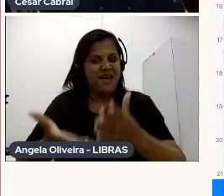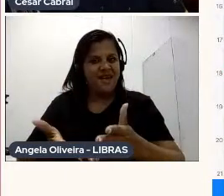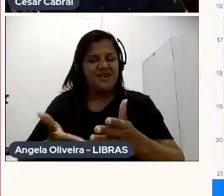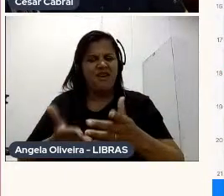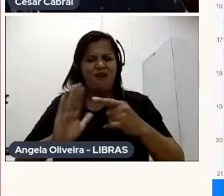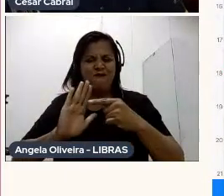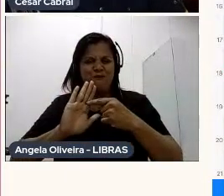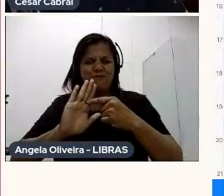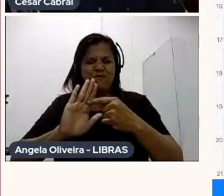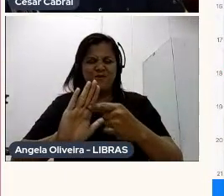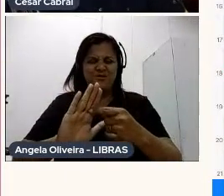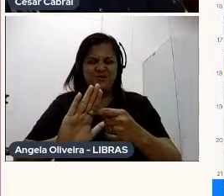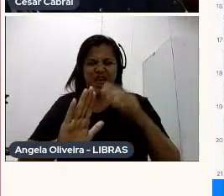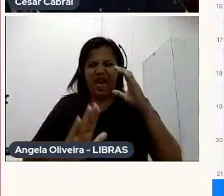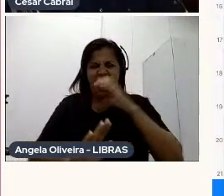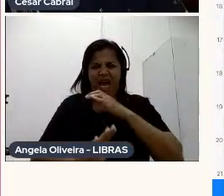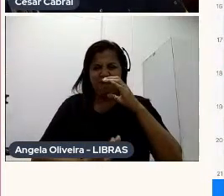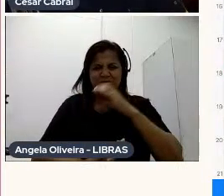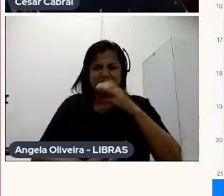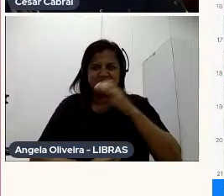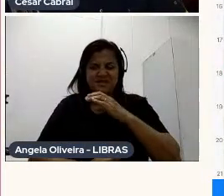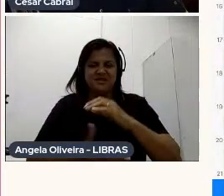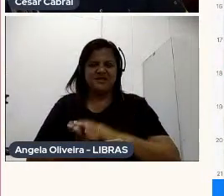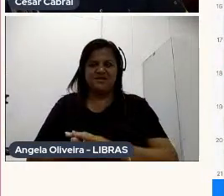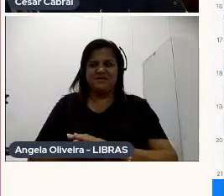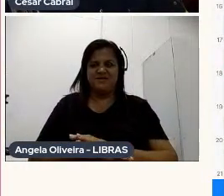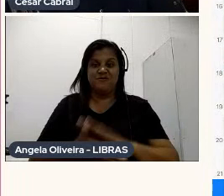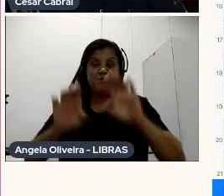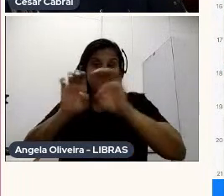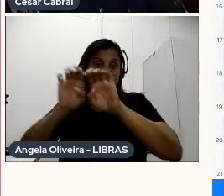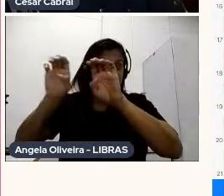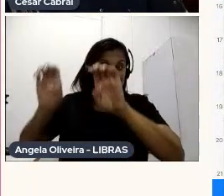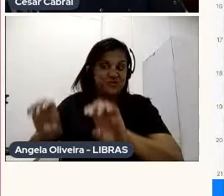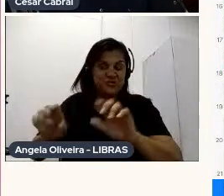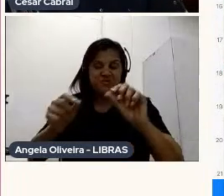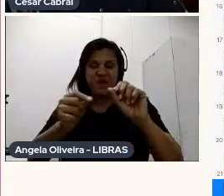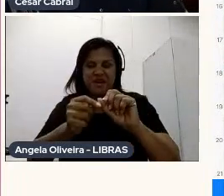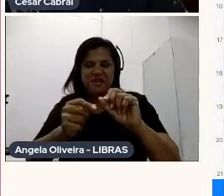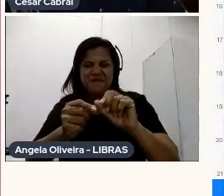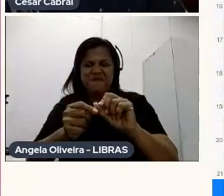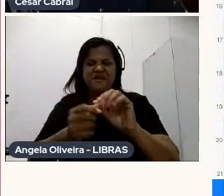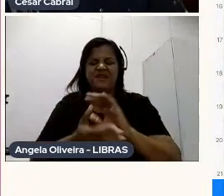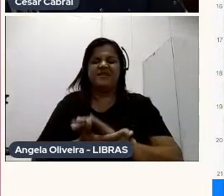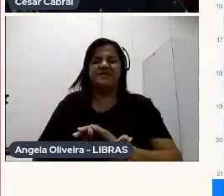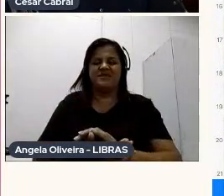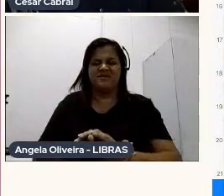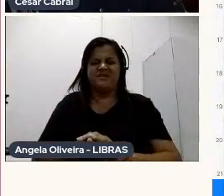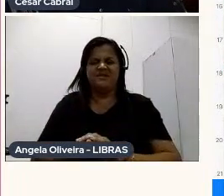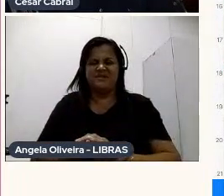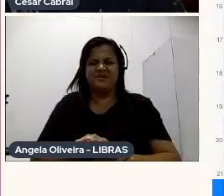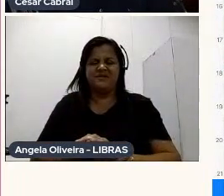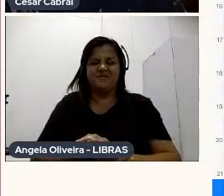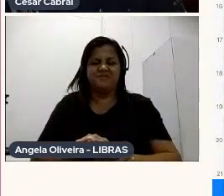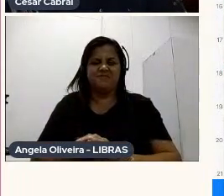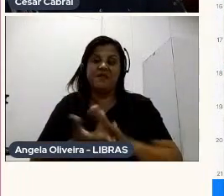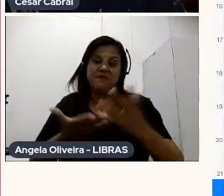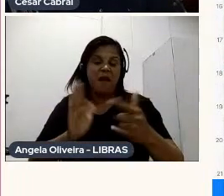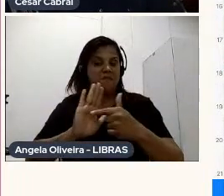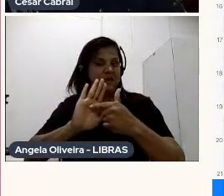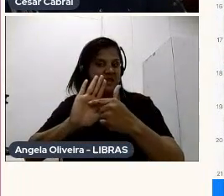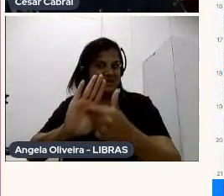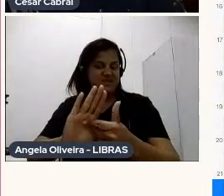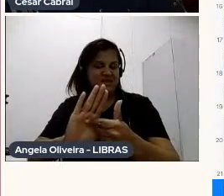mostrar aqui Rapidinho Uma estrutura Que eu fiz Que eu inclusive Apresentava nos